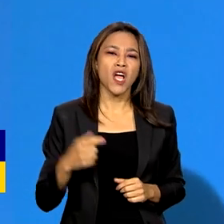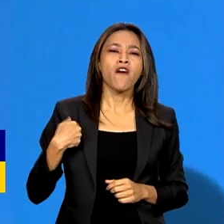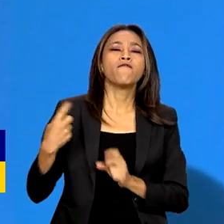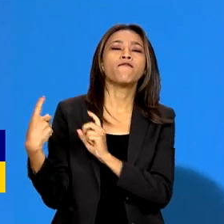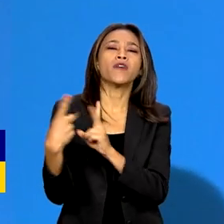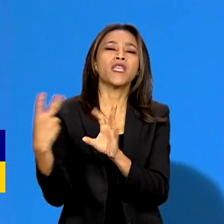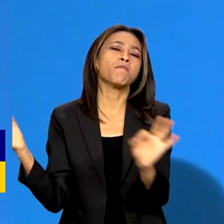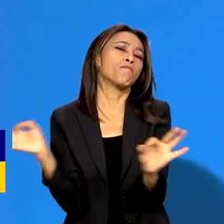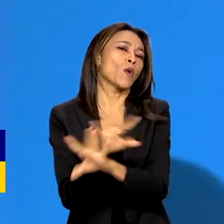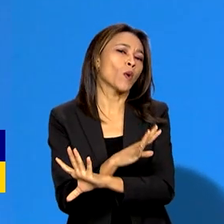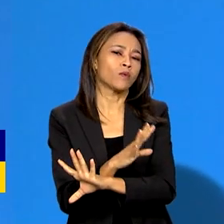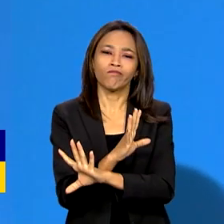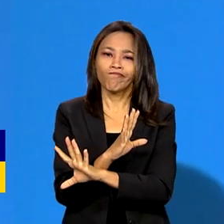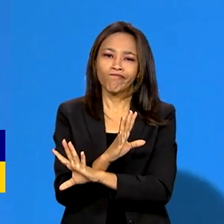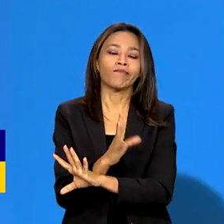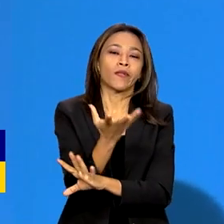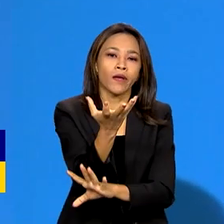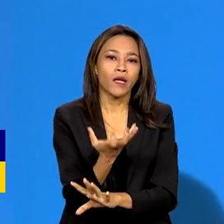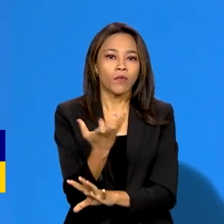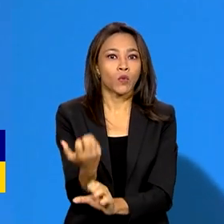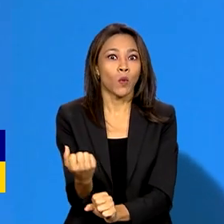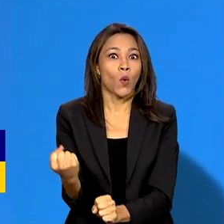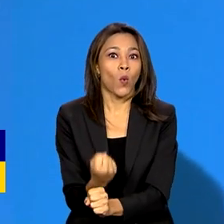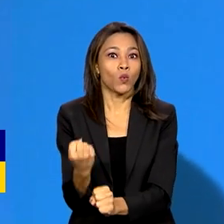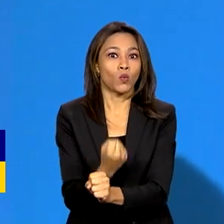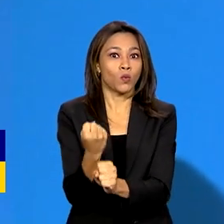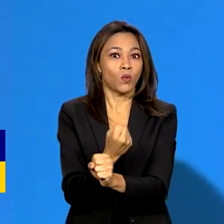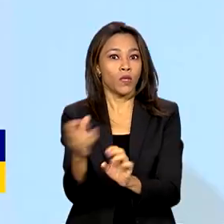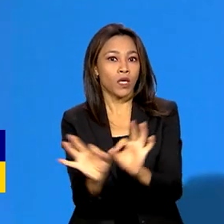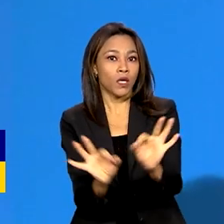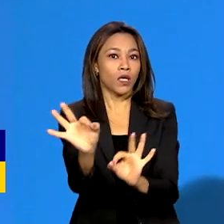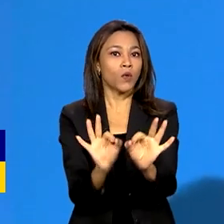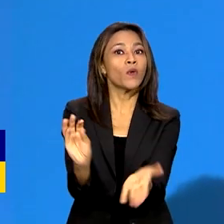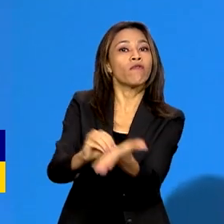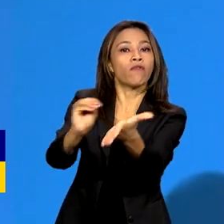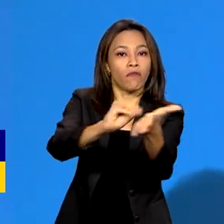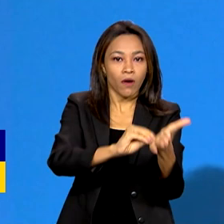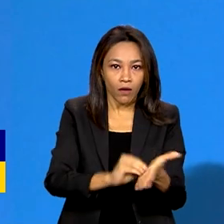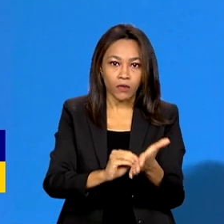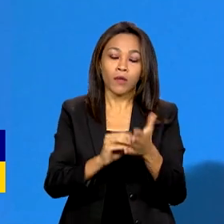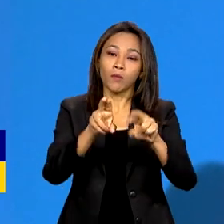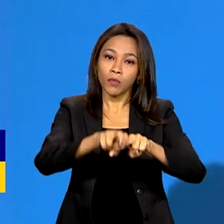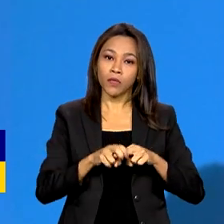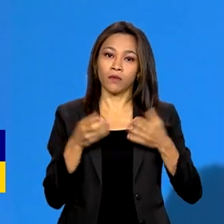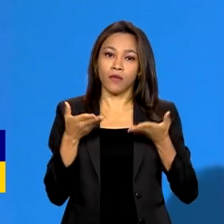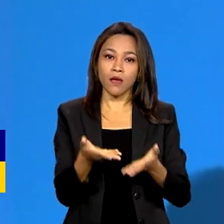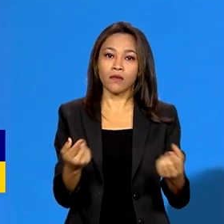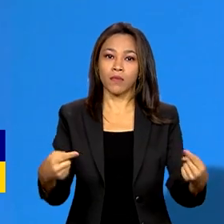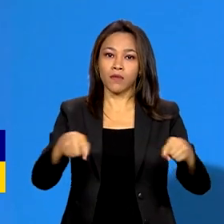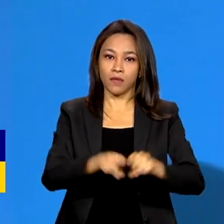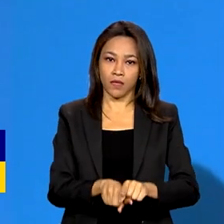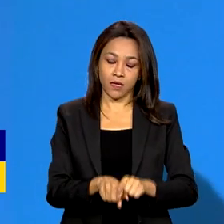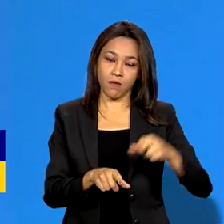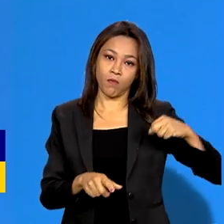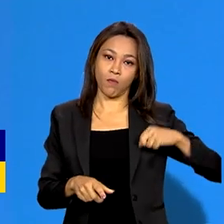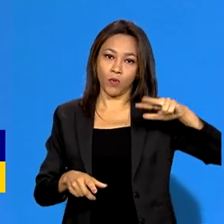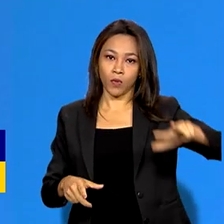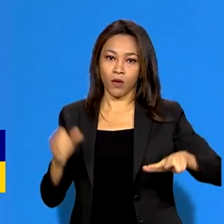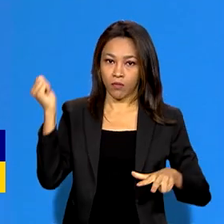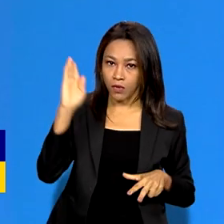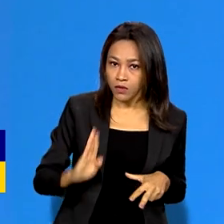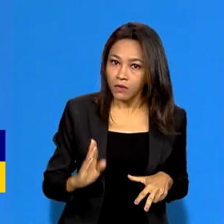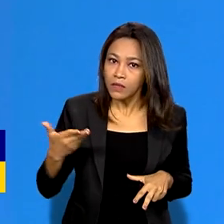pronto. Nós queremos construir aquilo que falta fazer. Por isso que essa parceria Brasil e Portugal,